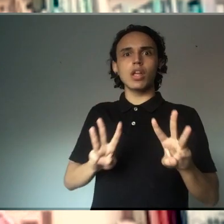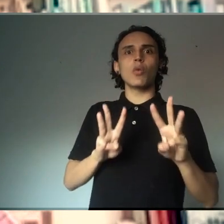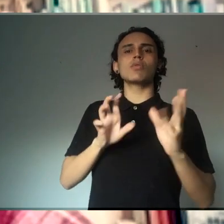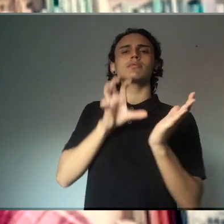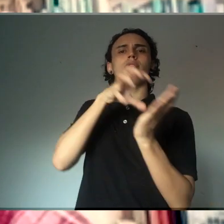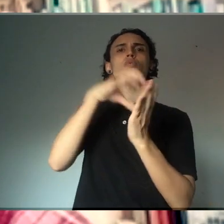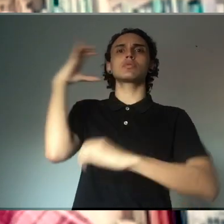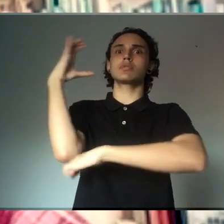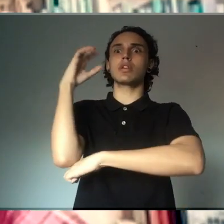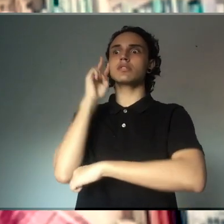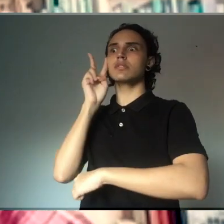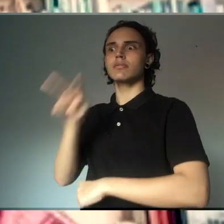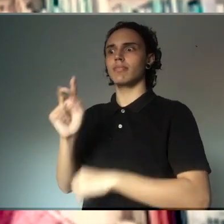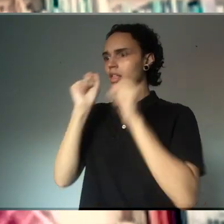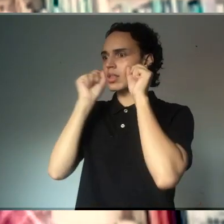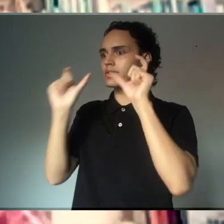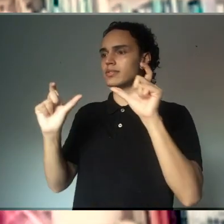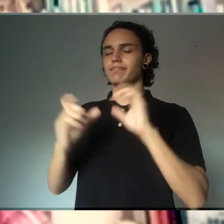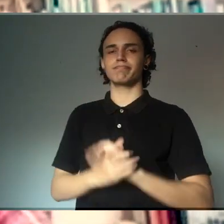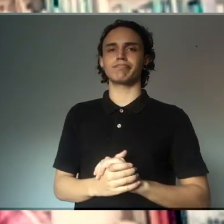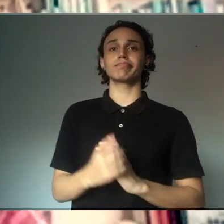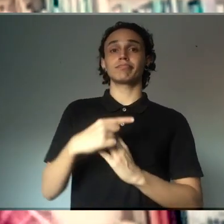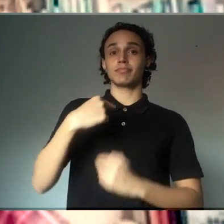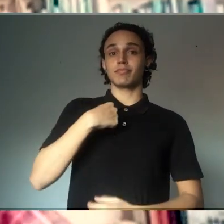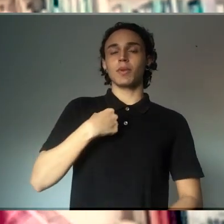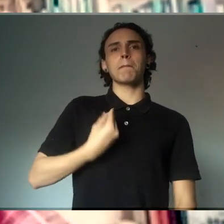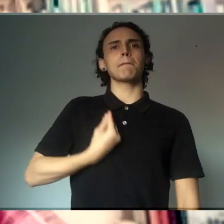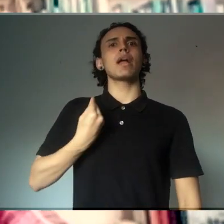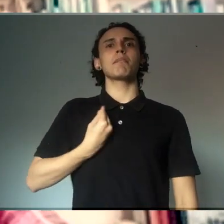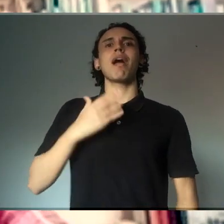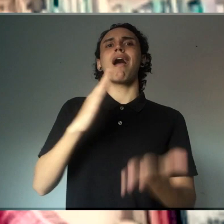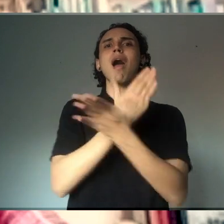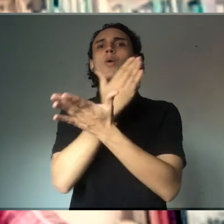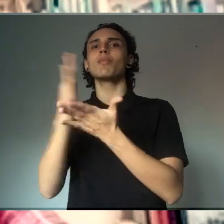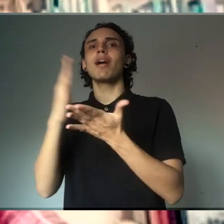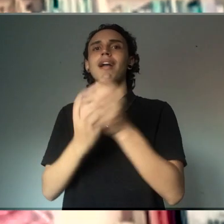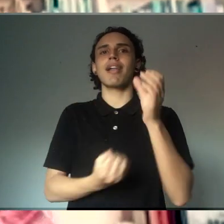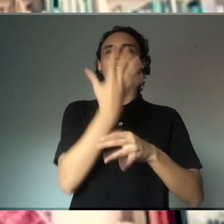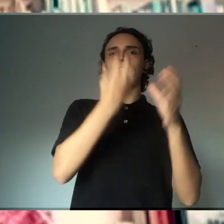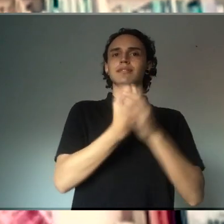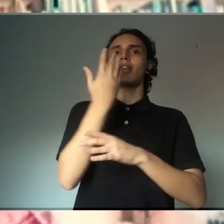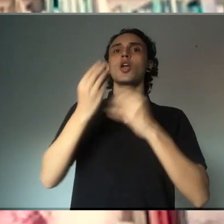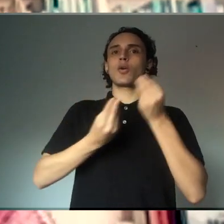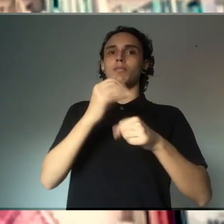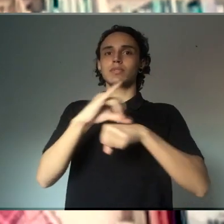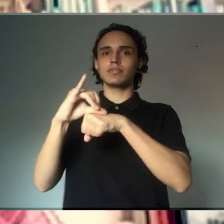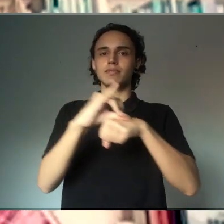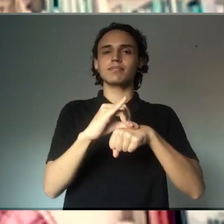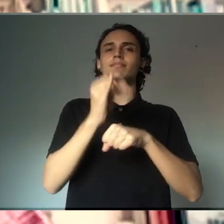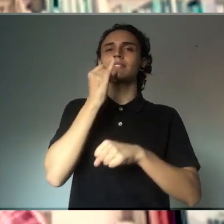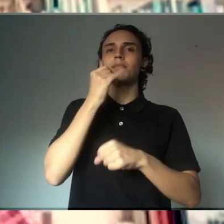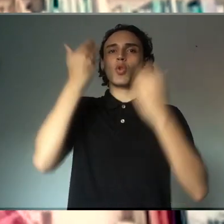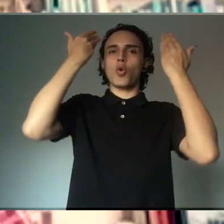ciência. Eu fiz parte do desenvolvimento de algumas exposições, exposições como Aventuras do